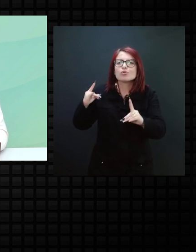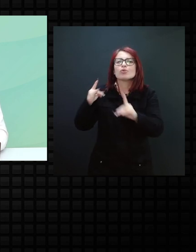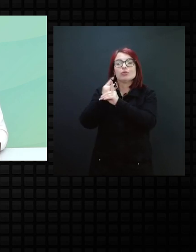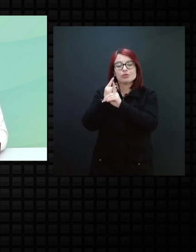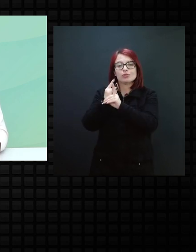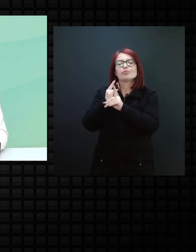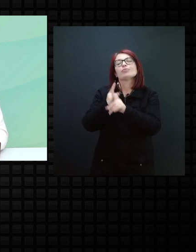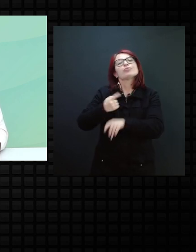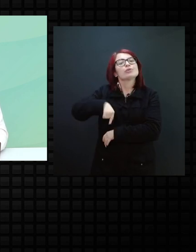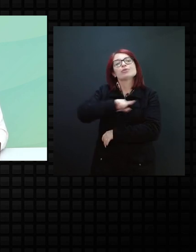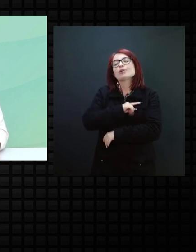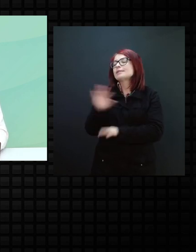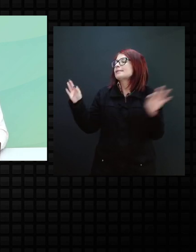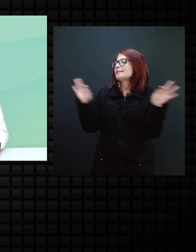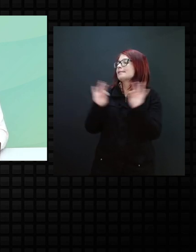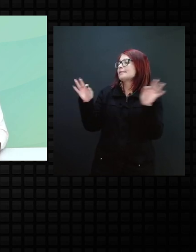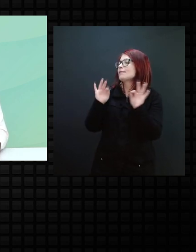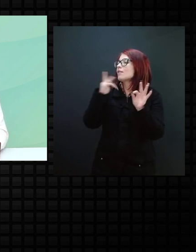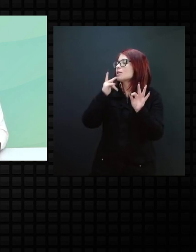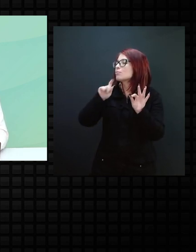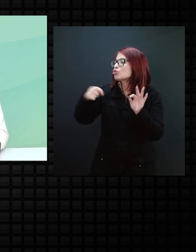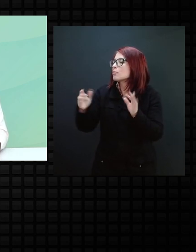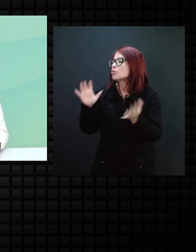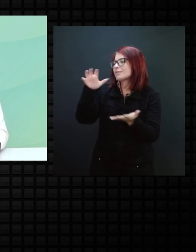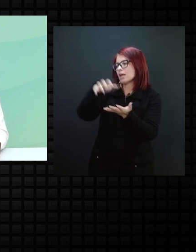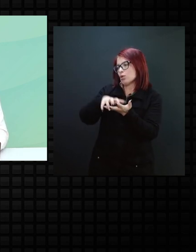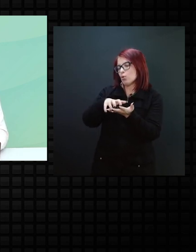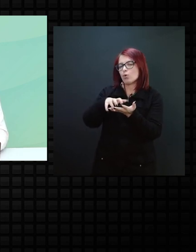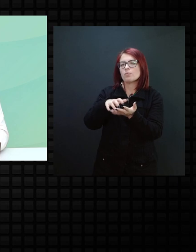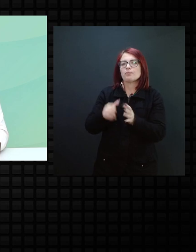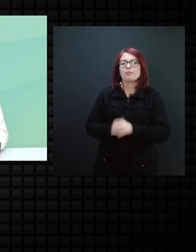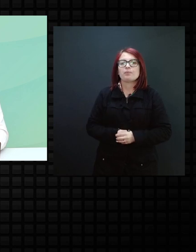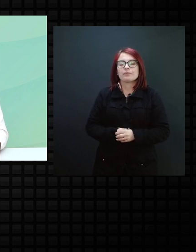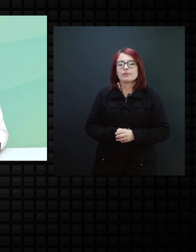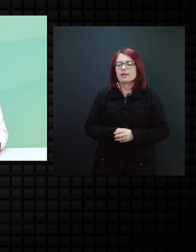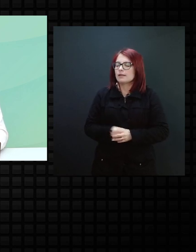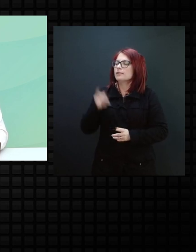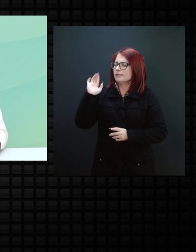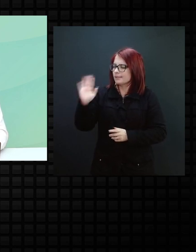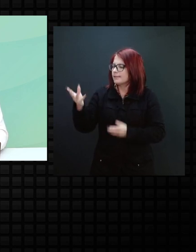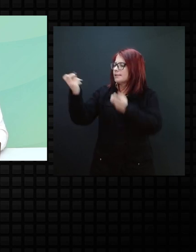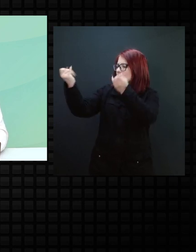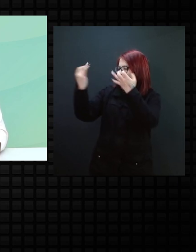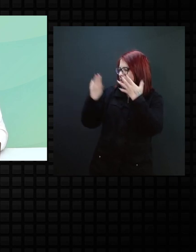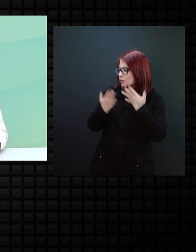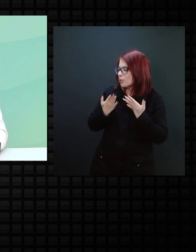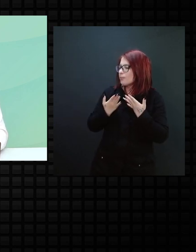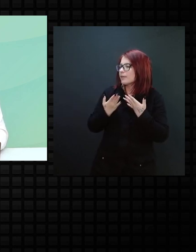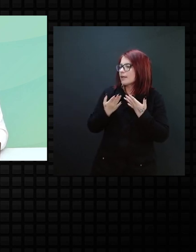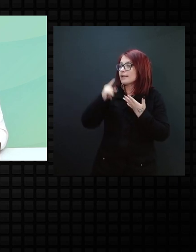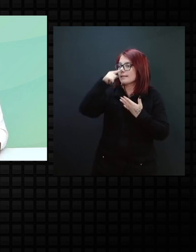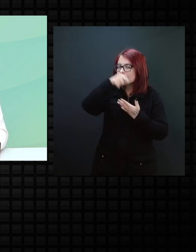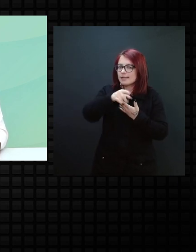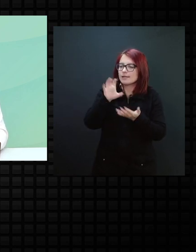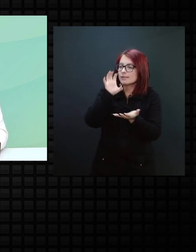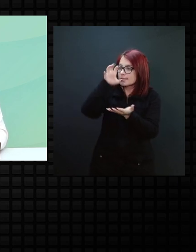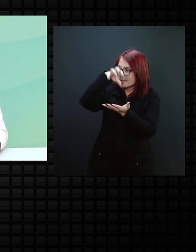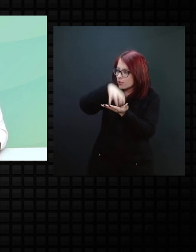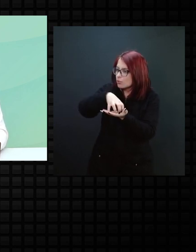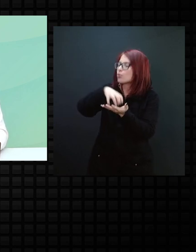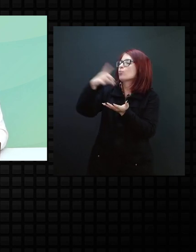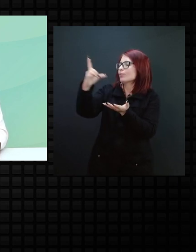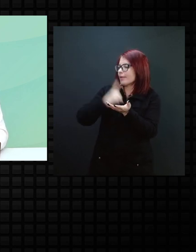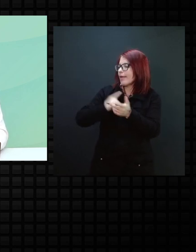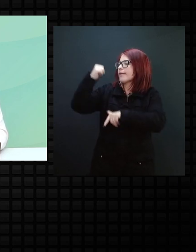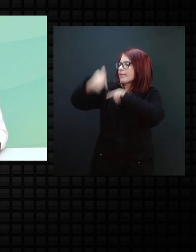gente acabou não falando do centro, né, Então, igual você acabou de citar, né, que no centro vocês trabalham, né, com os